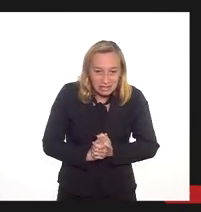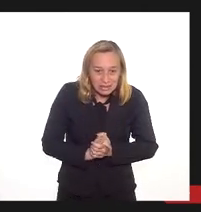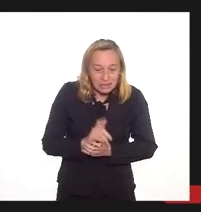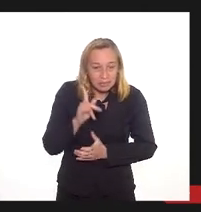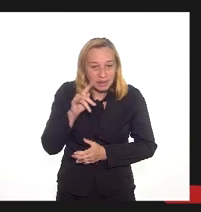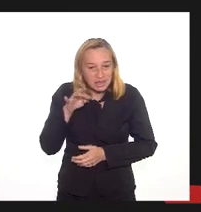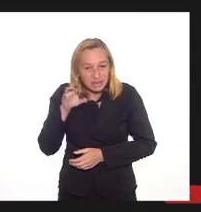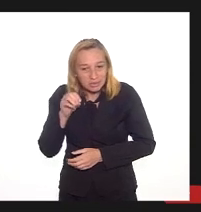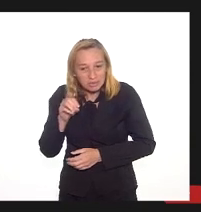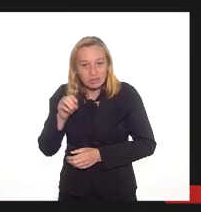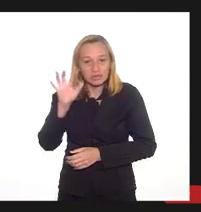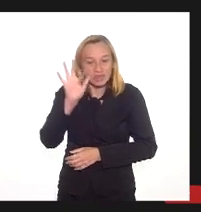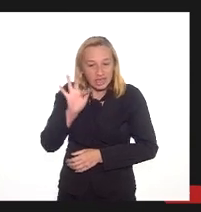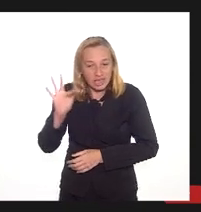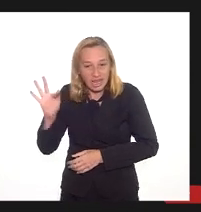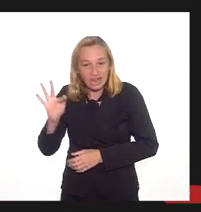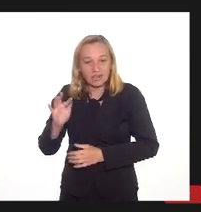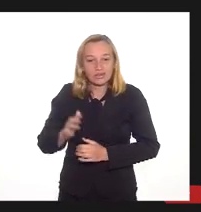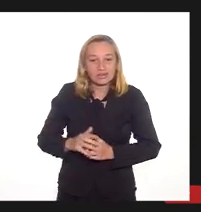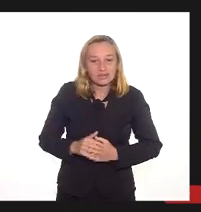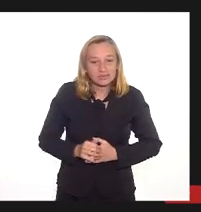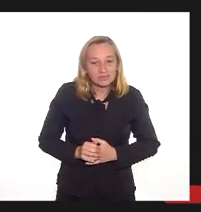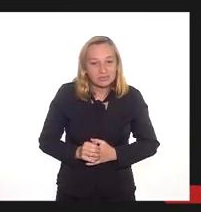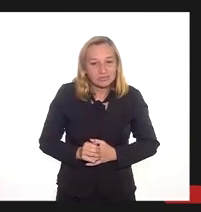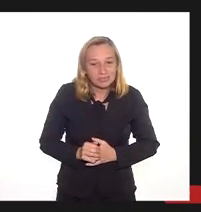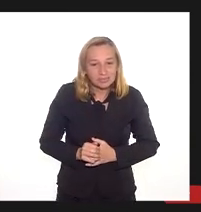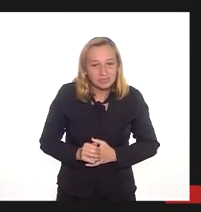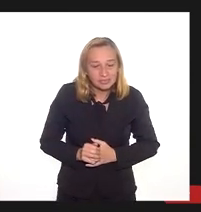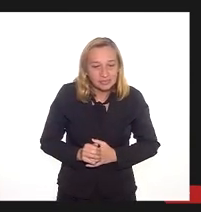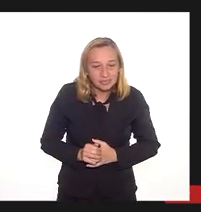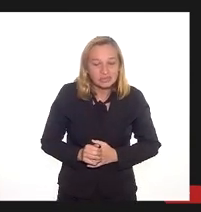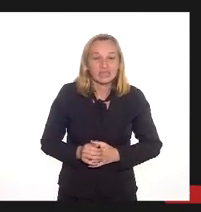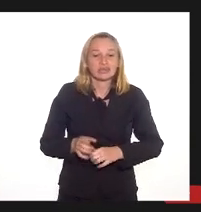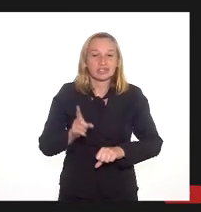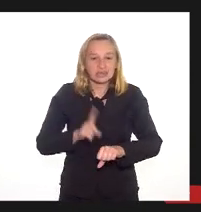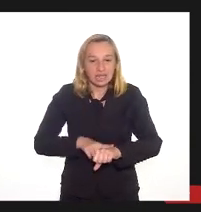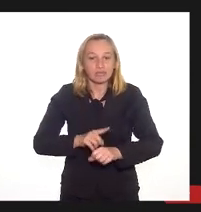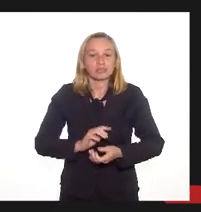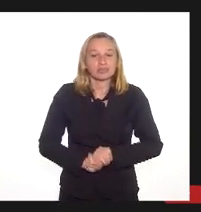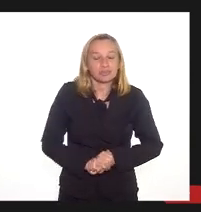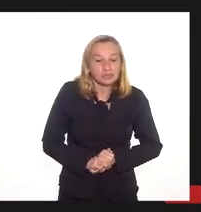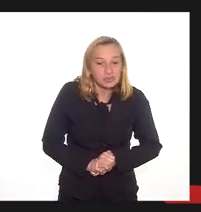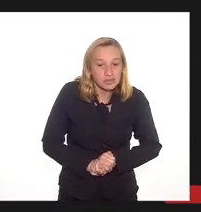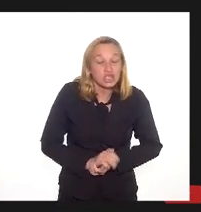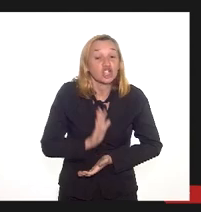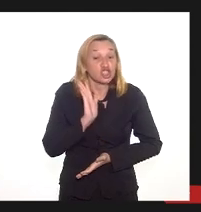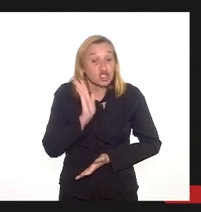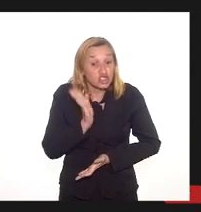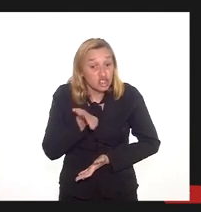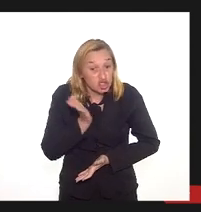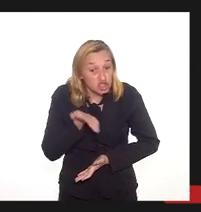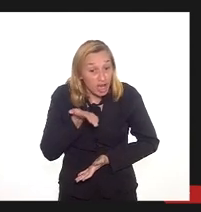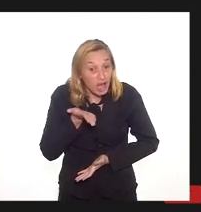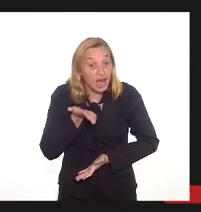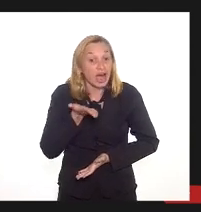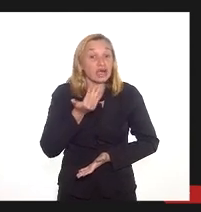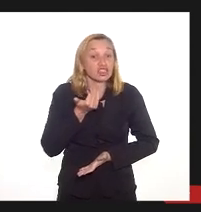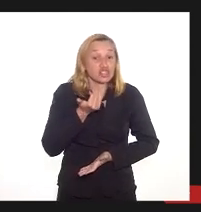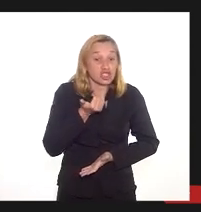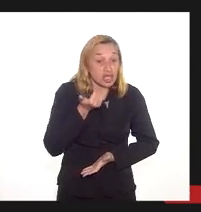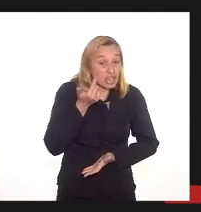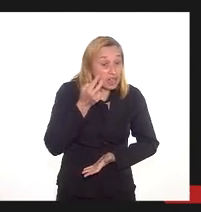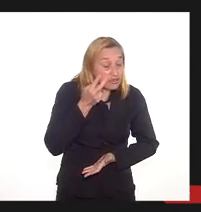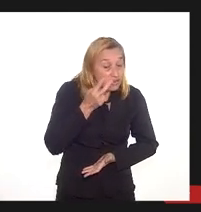da sua destinação há algum tempo. Eu mesmo já cheguei a expedir algumas